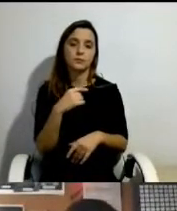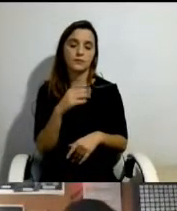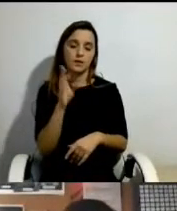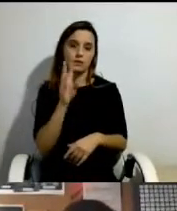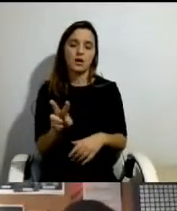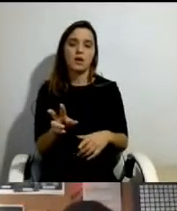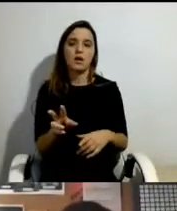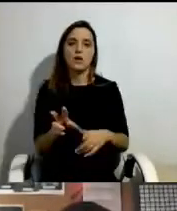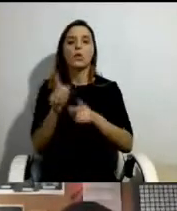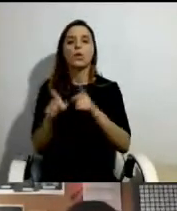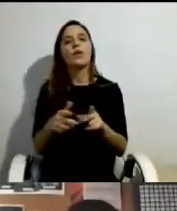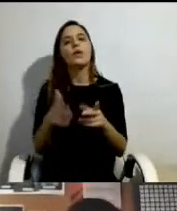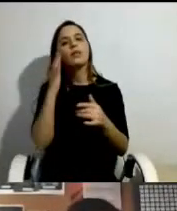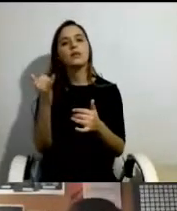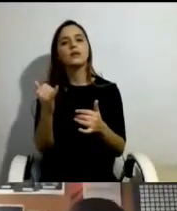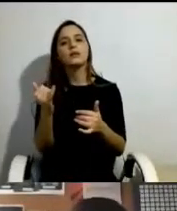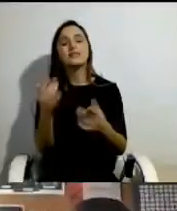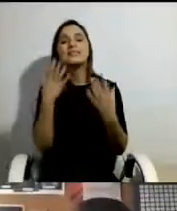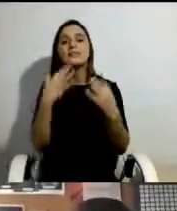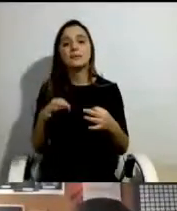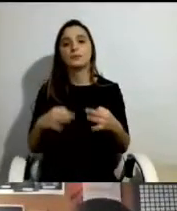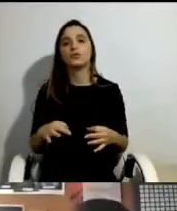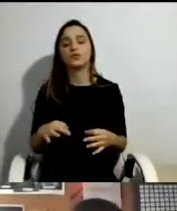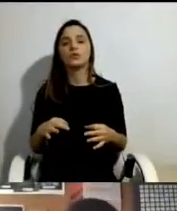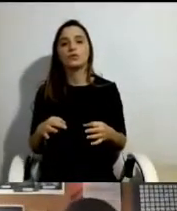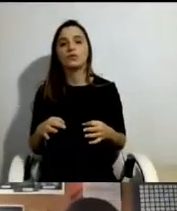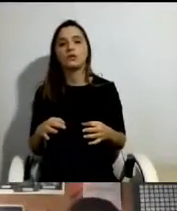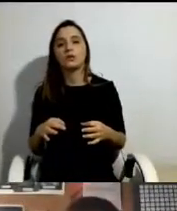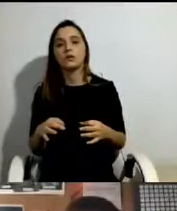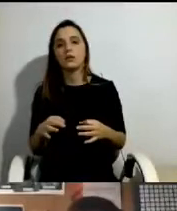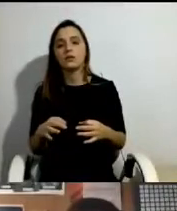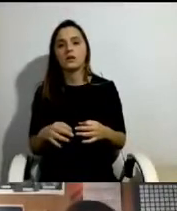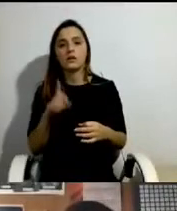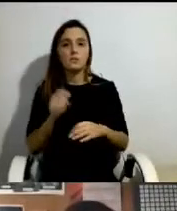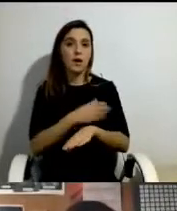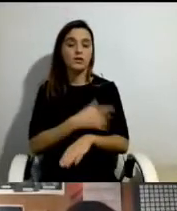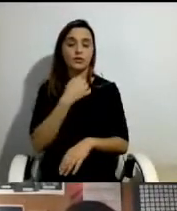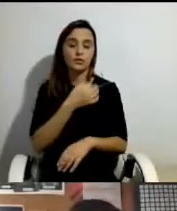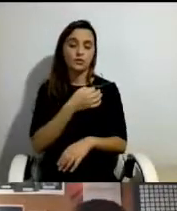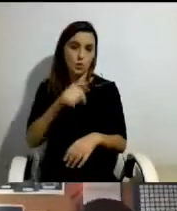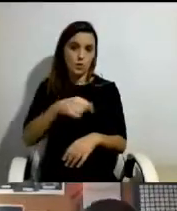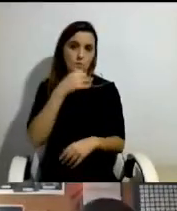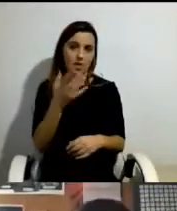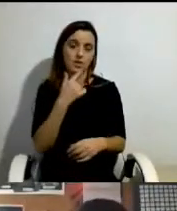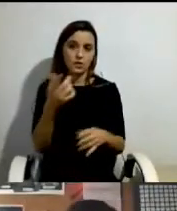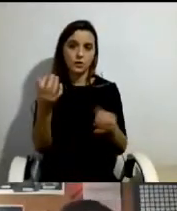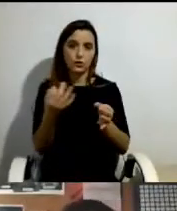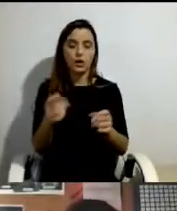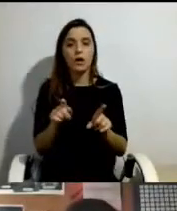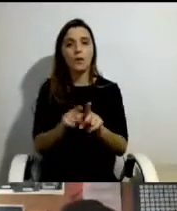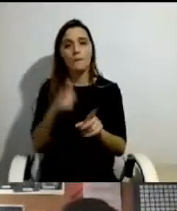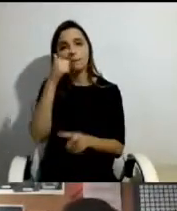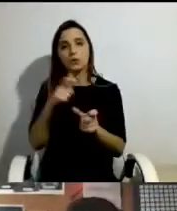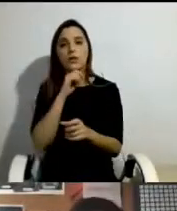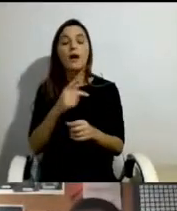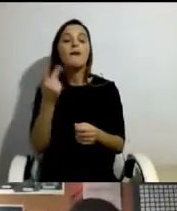no fundo, é esta ideia simples, que o Rato também falava hoje de manhã, no fundo, as pessoas poderem fazer uma vida